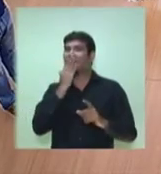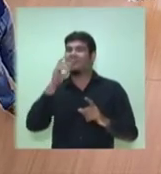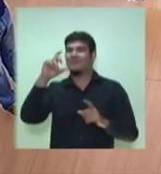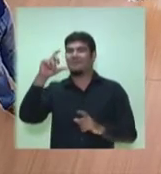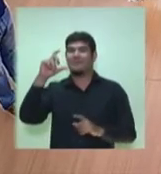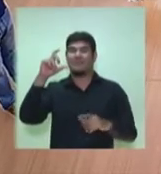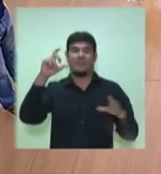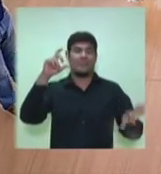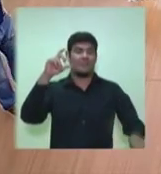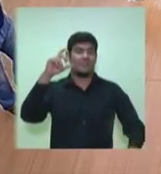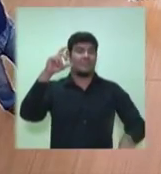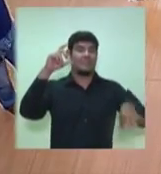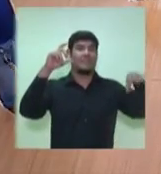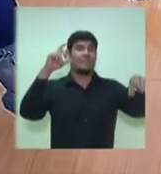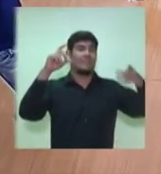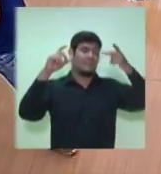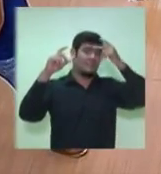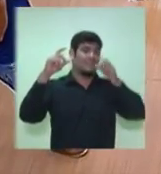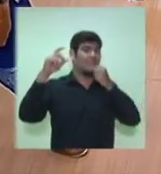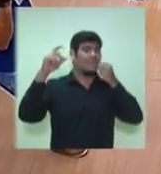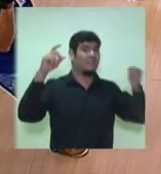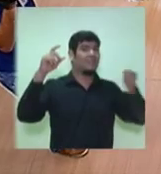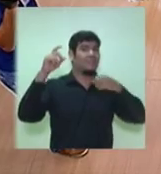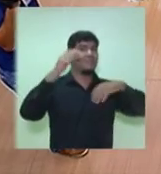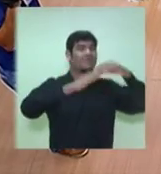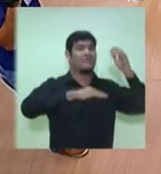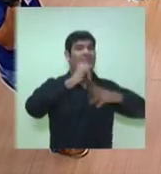aqui o jornalista que vai fazer essa pergunta para ele.